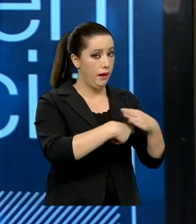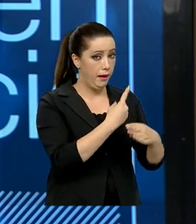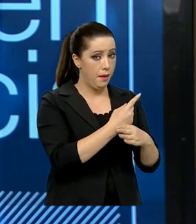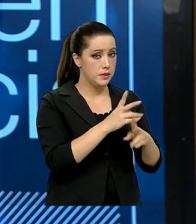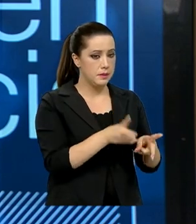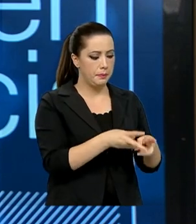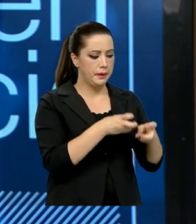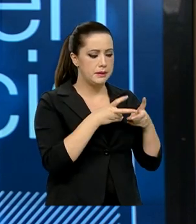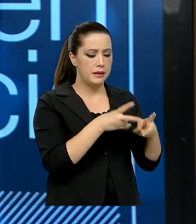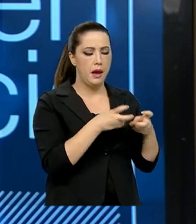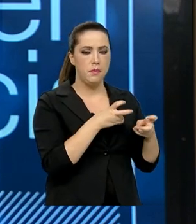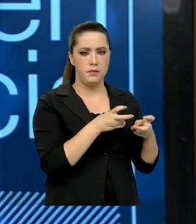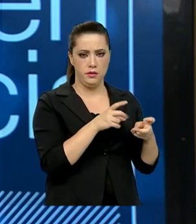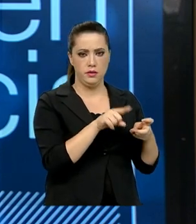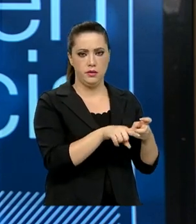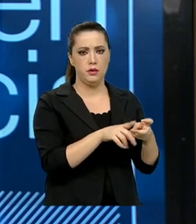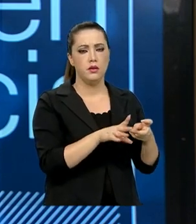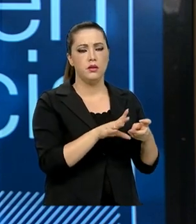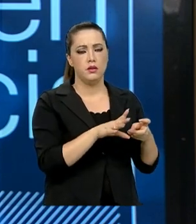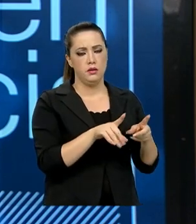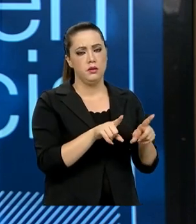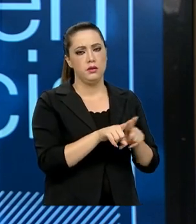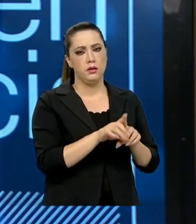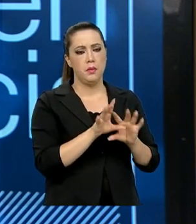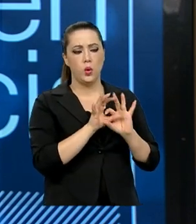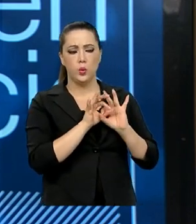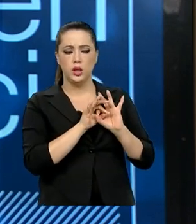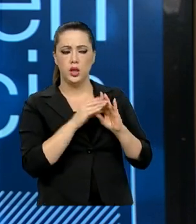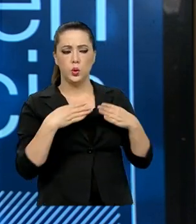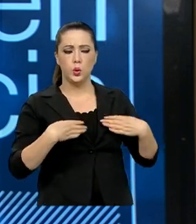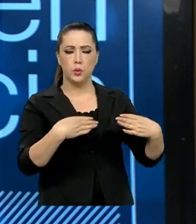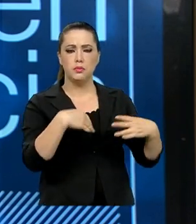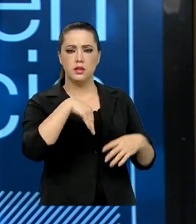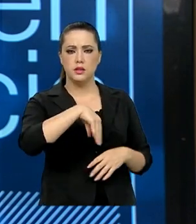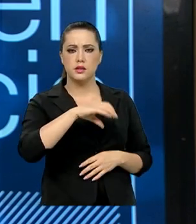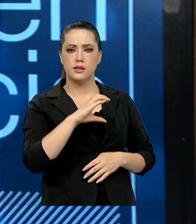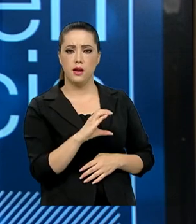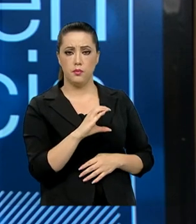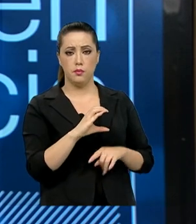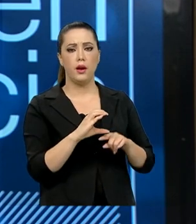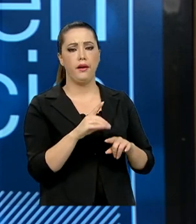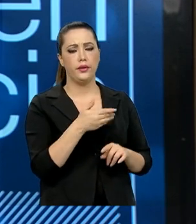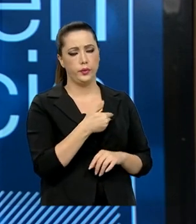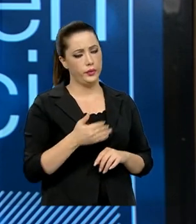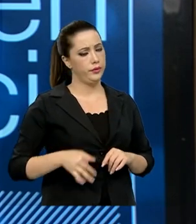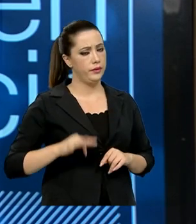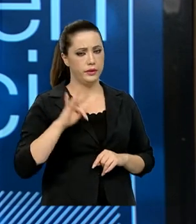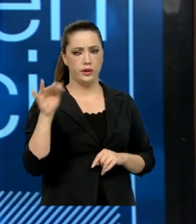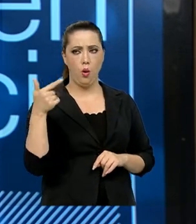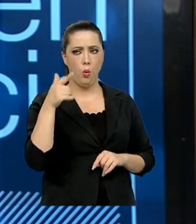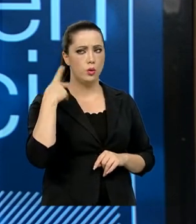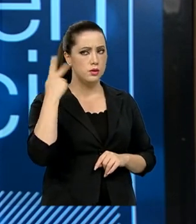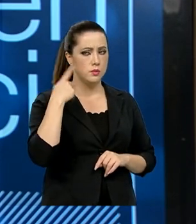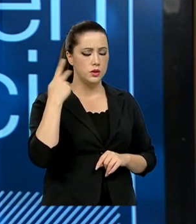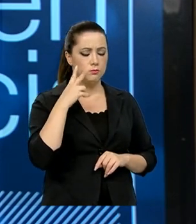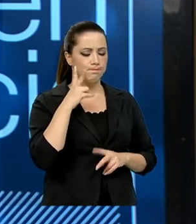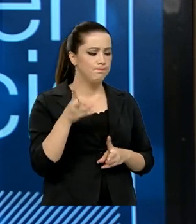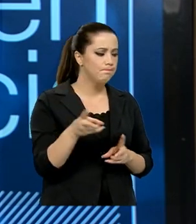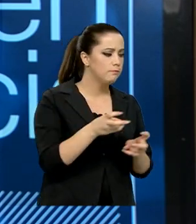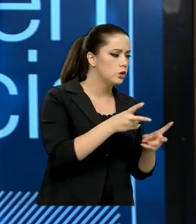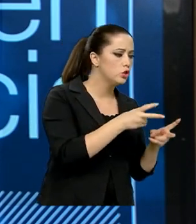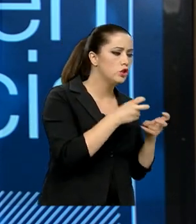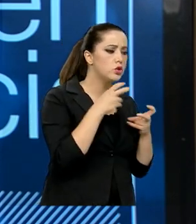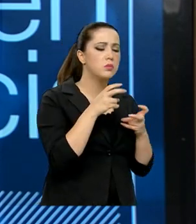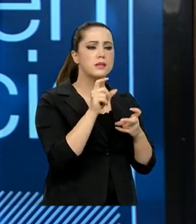e também atendendo as políticas do Ministério da Educação, e do Governo Federal, de uma forma geral, nós, então,